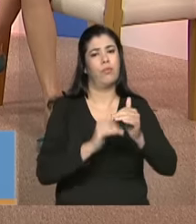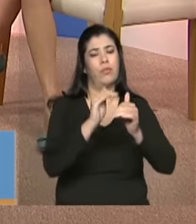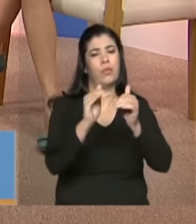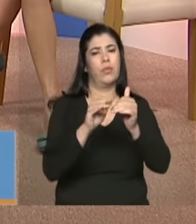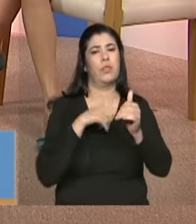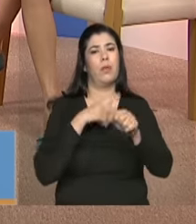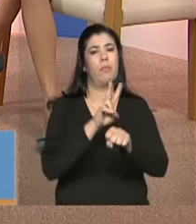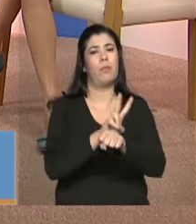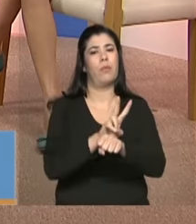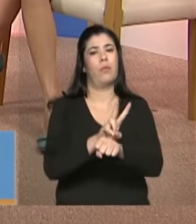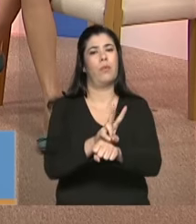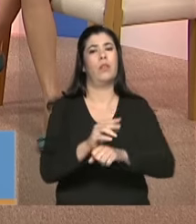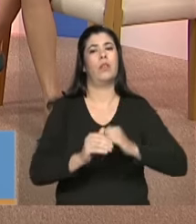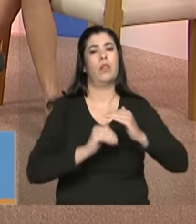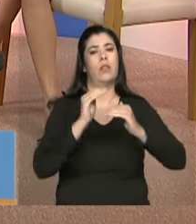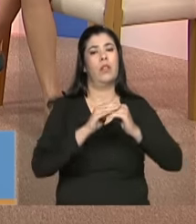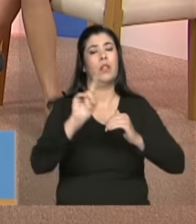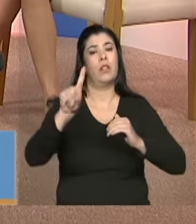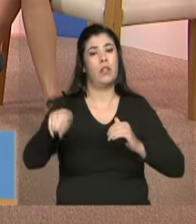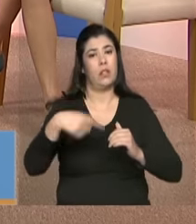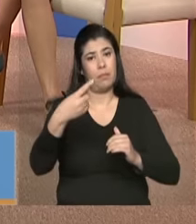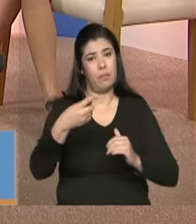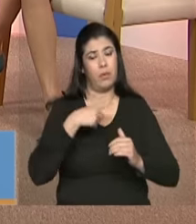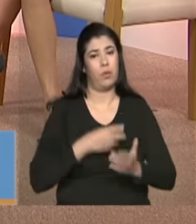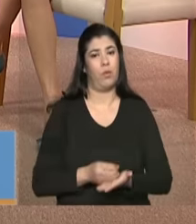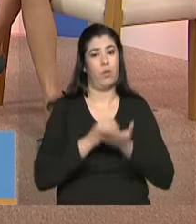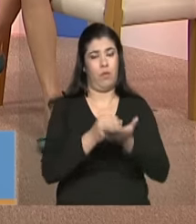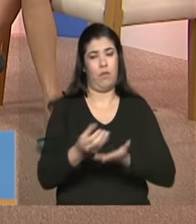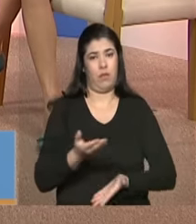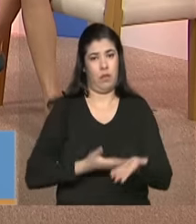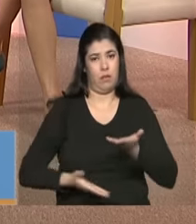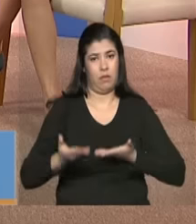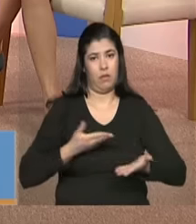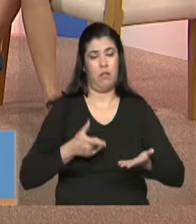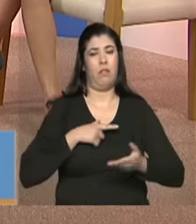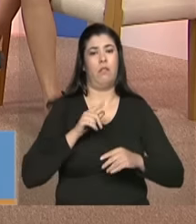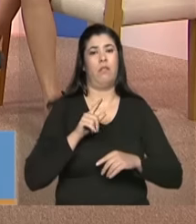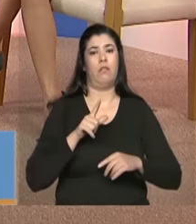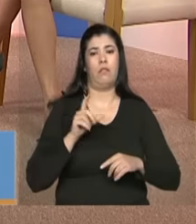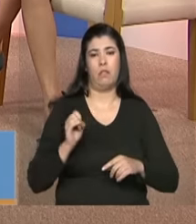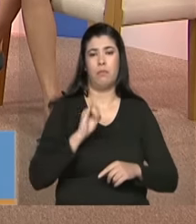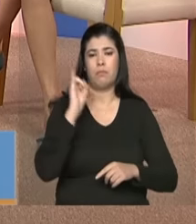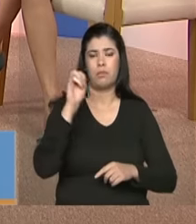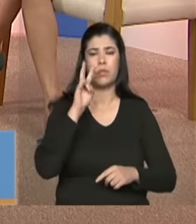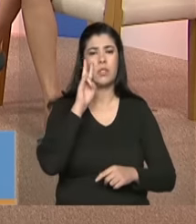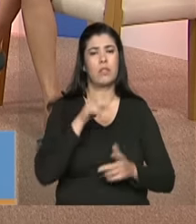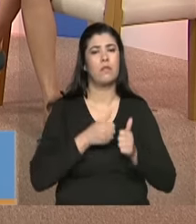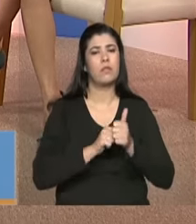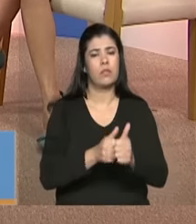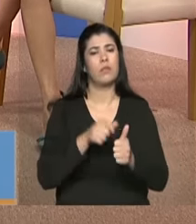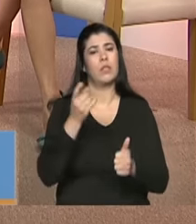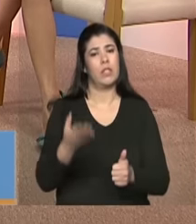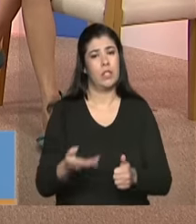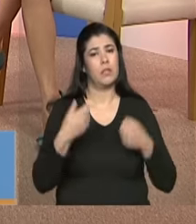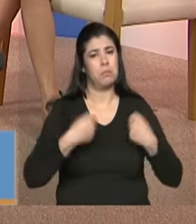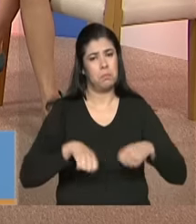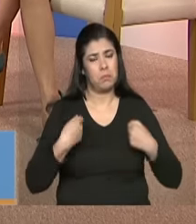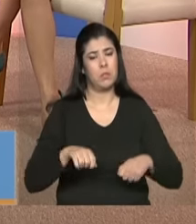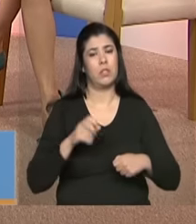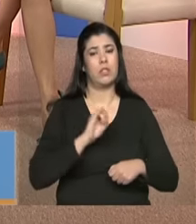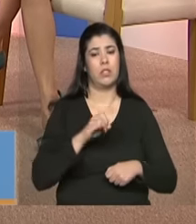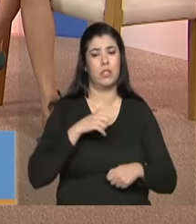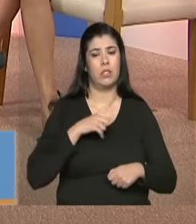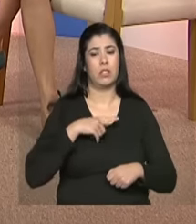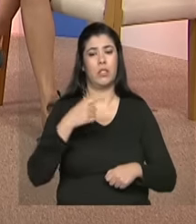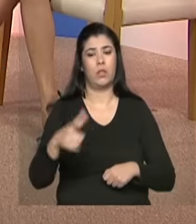um monitoramento pós-oferta de serviço, para ver se realmente está funcionando, se é aquele serviço que ela necessita, se precisa